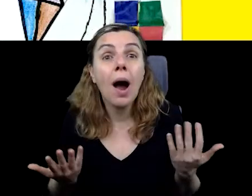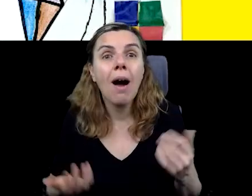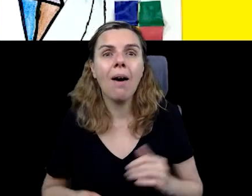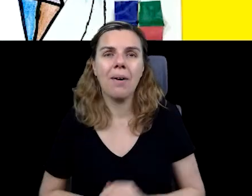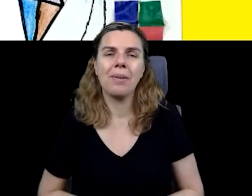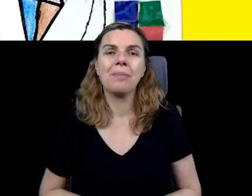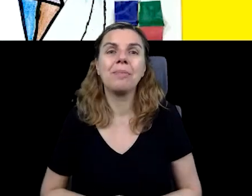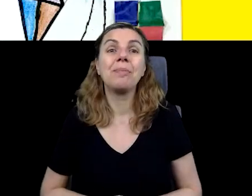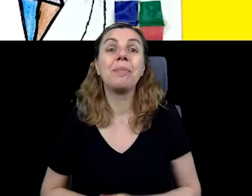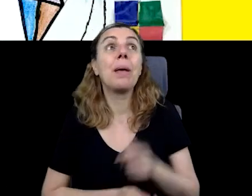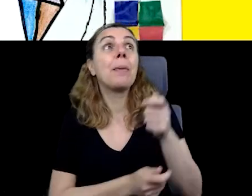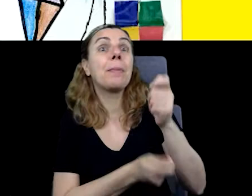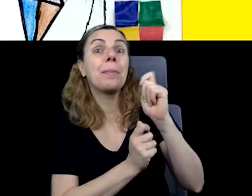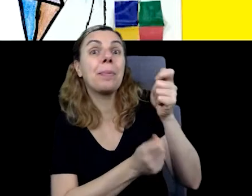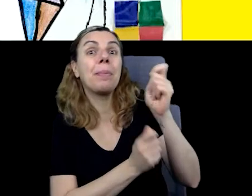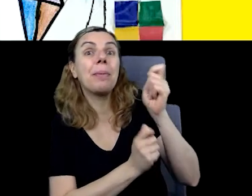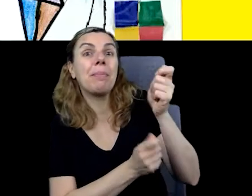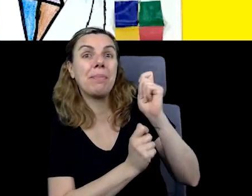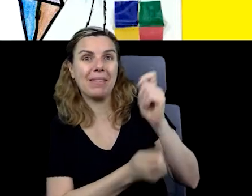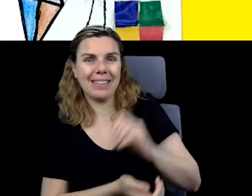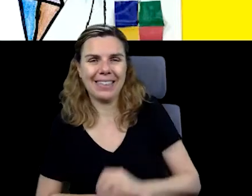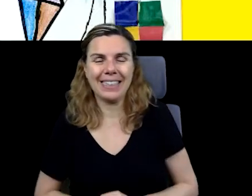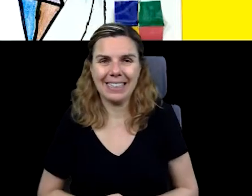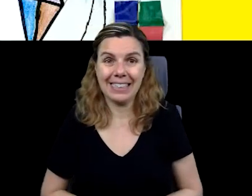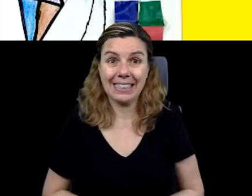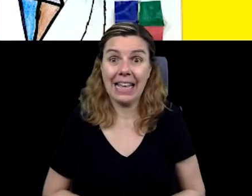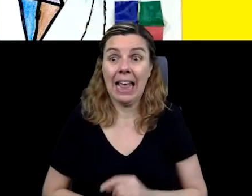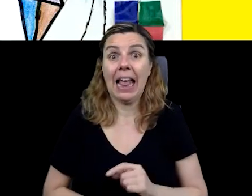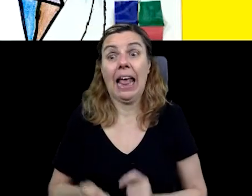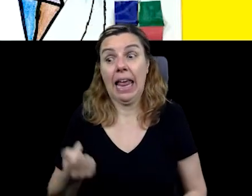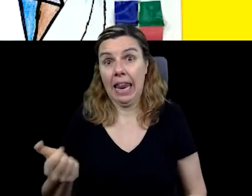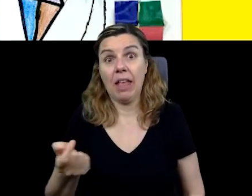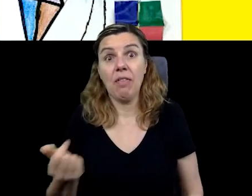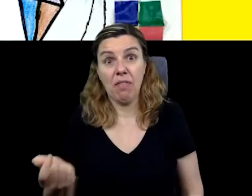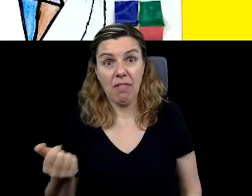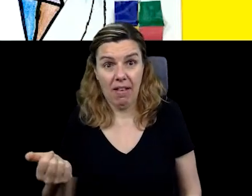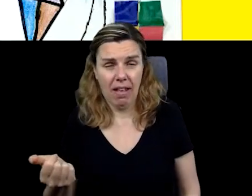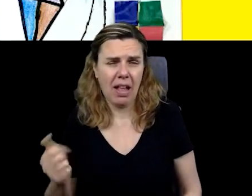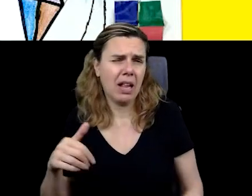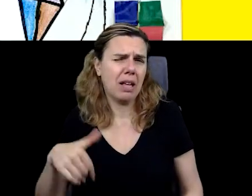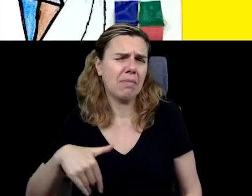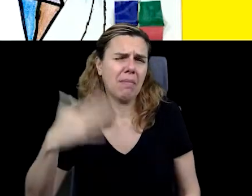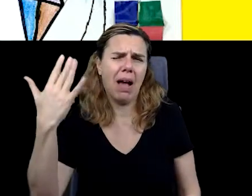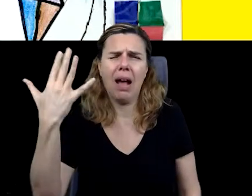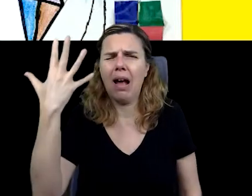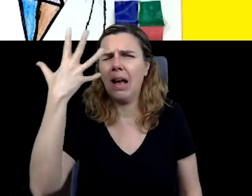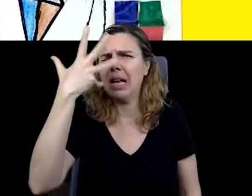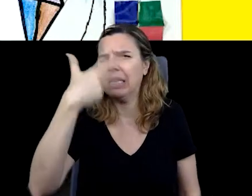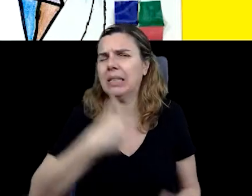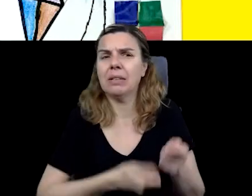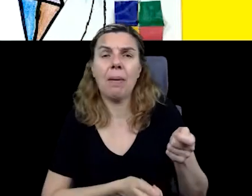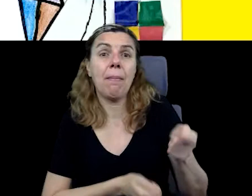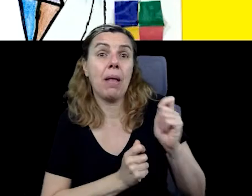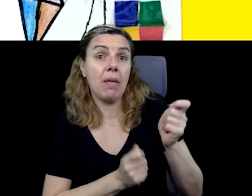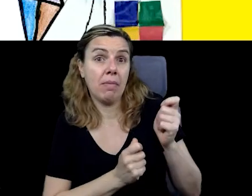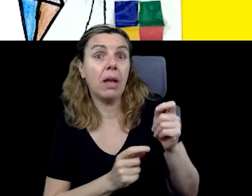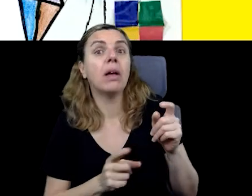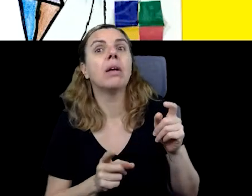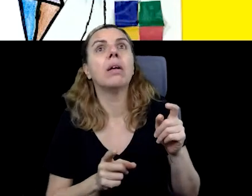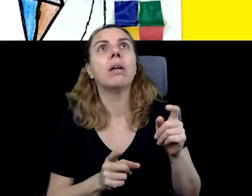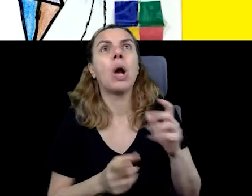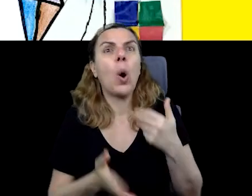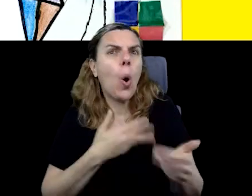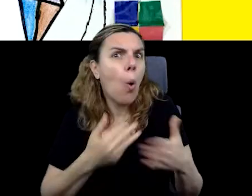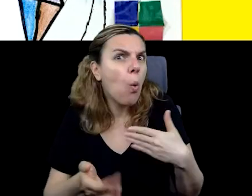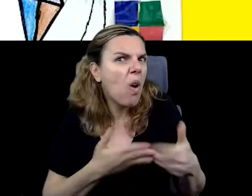Era a pipa. É. Em Rivera, o brinquedo mais lindo de todos era a pipa. Não, e assim não era